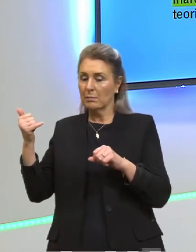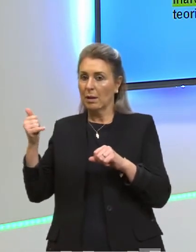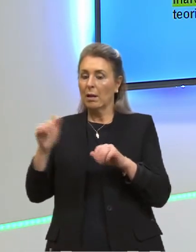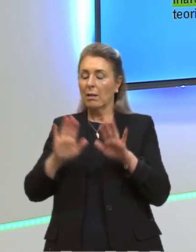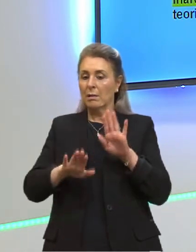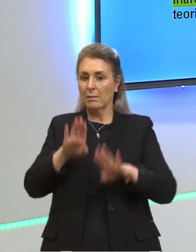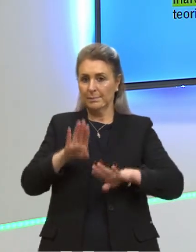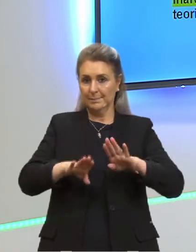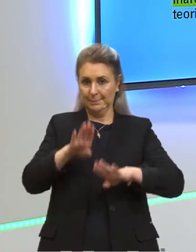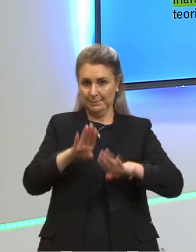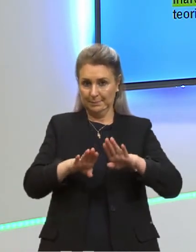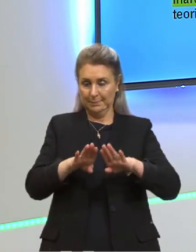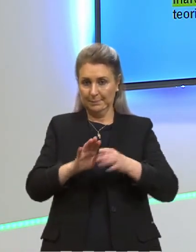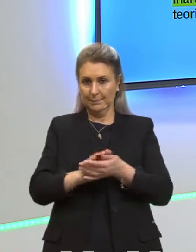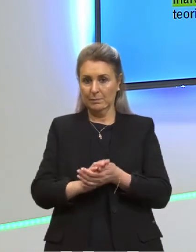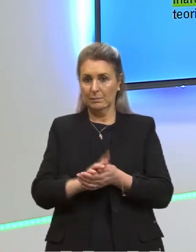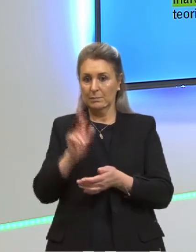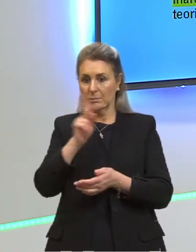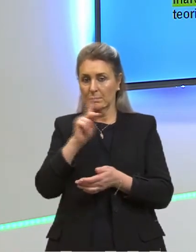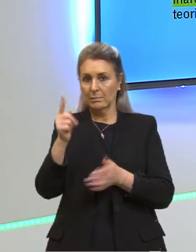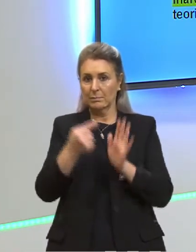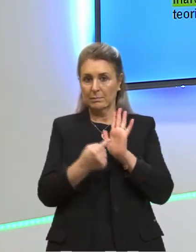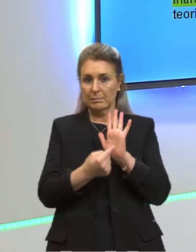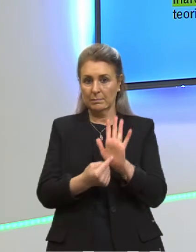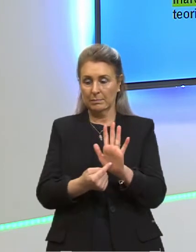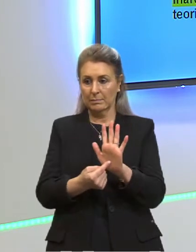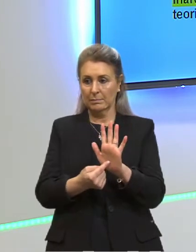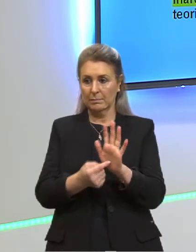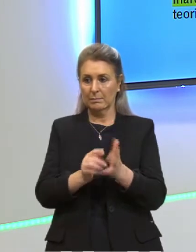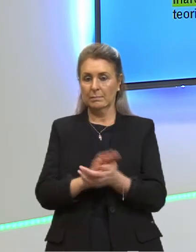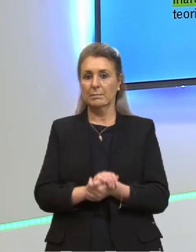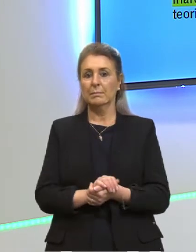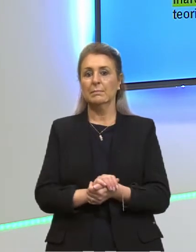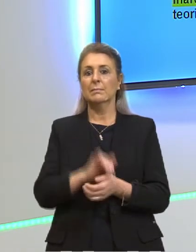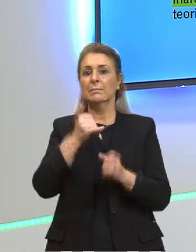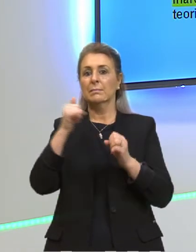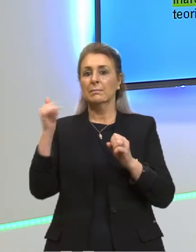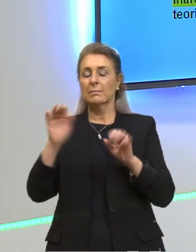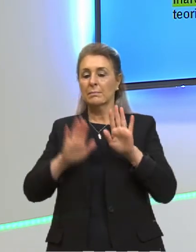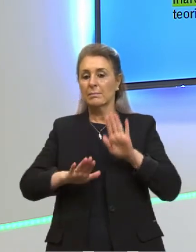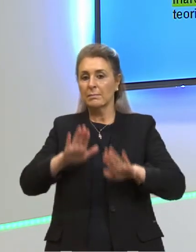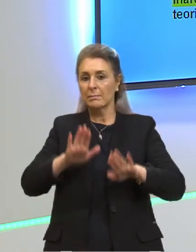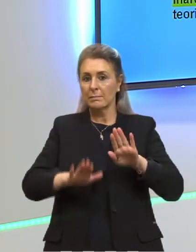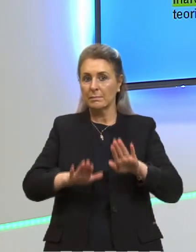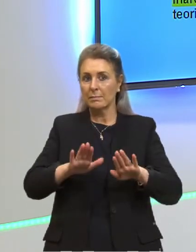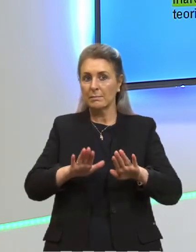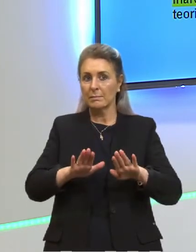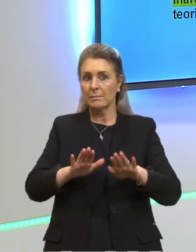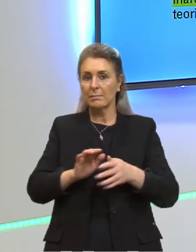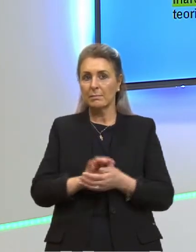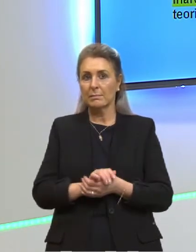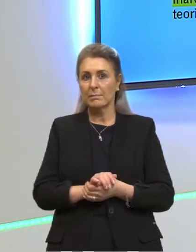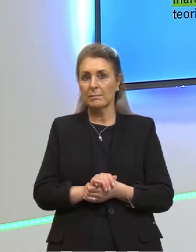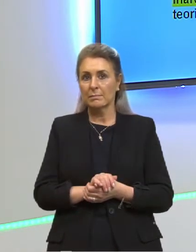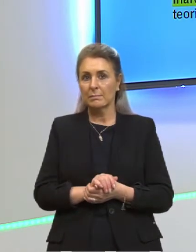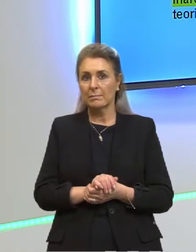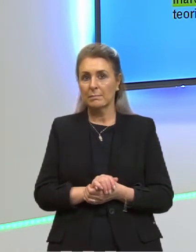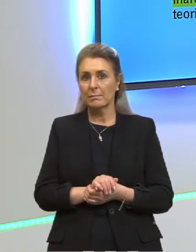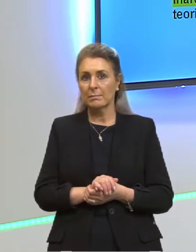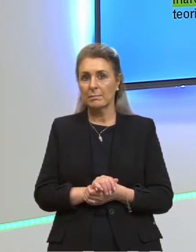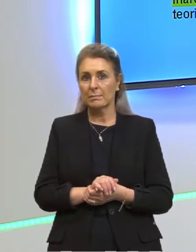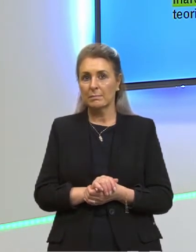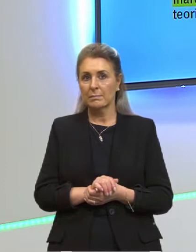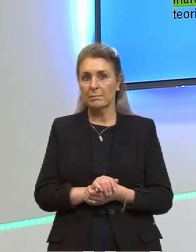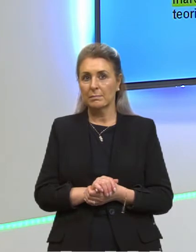depender, aqui eu vou colocar aqui, a energia vai depender, a energia vai